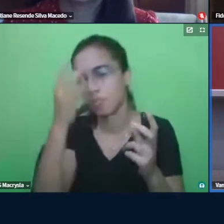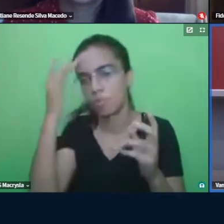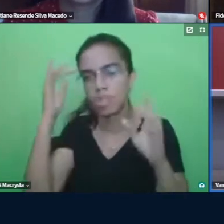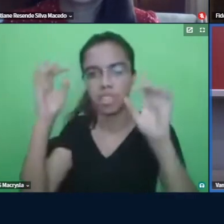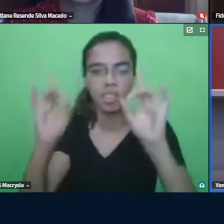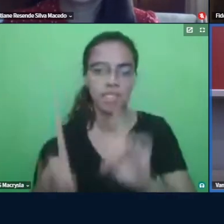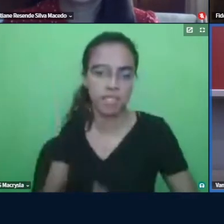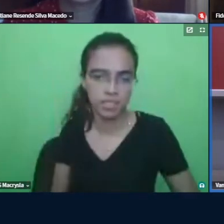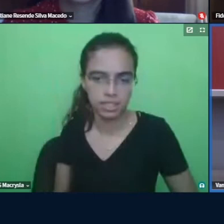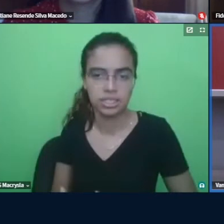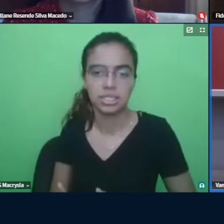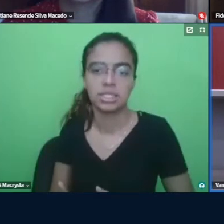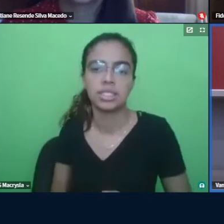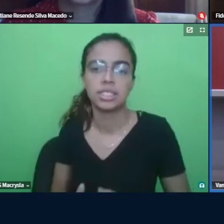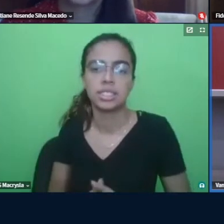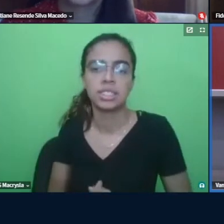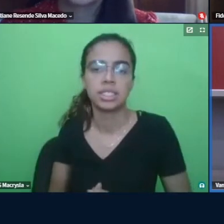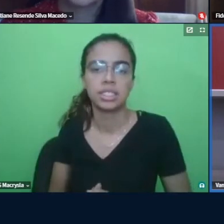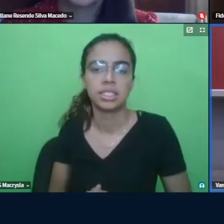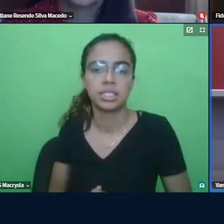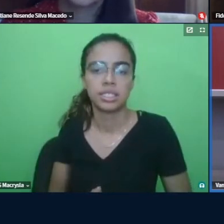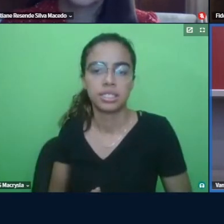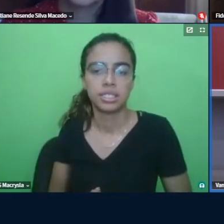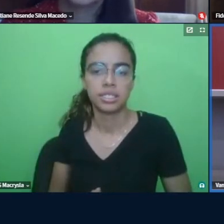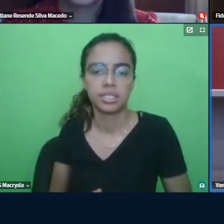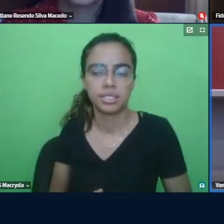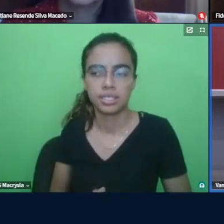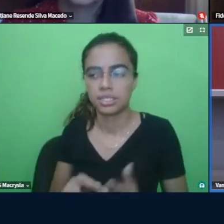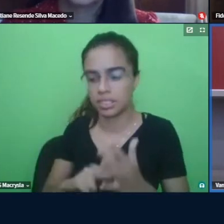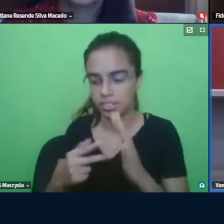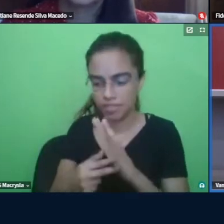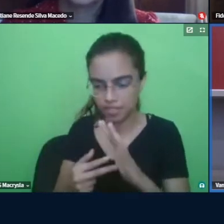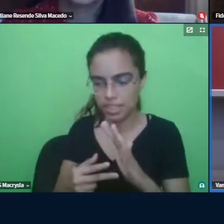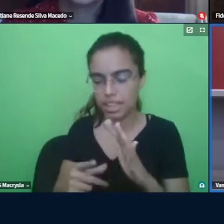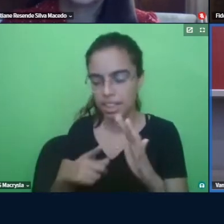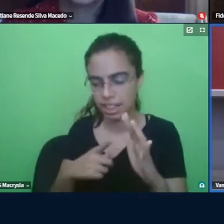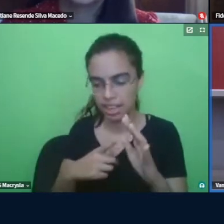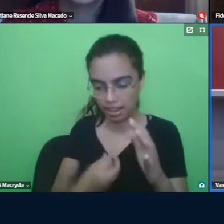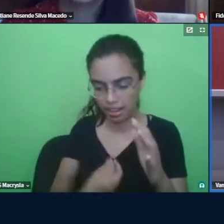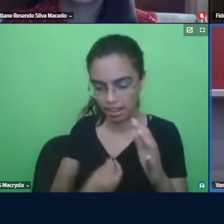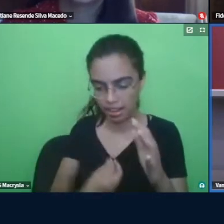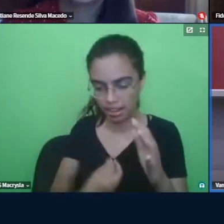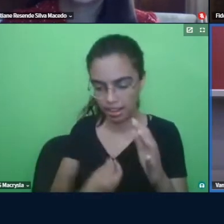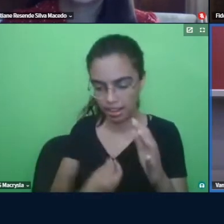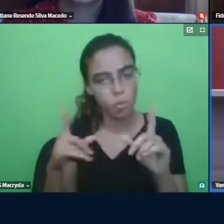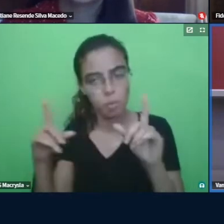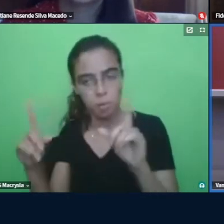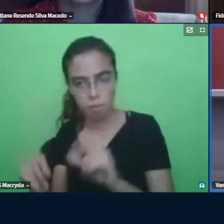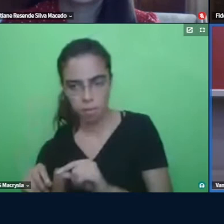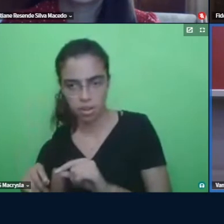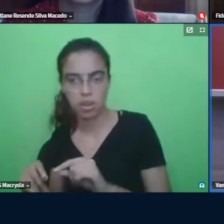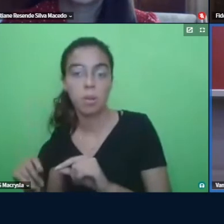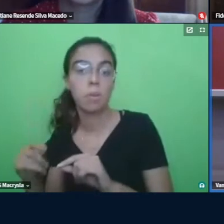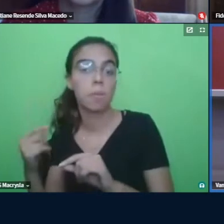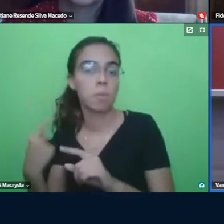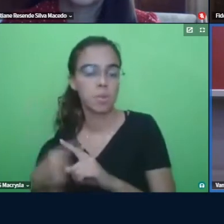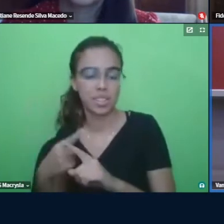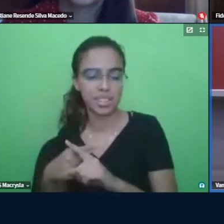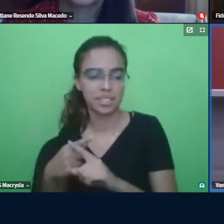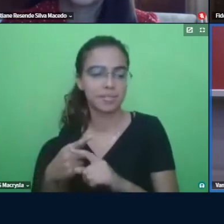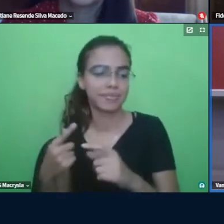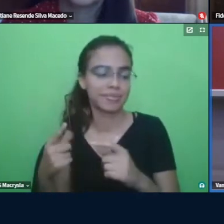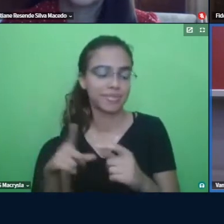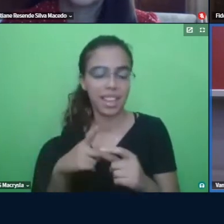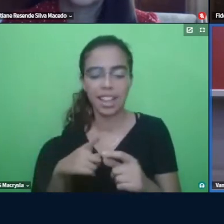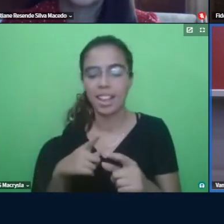isso não quer dizer que não existissem e nem que existissem menos mas talvez que tivessem menos diagnóstico recebessem